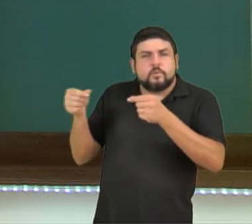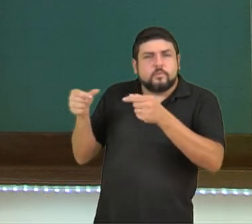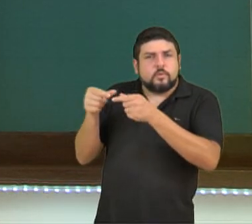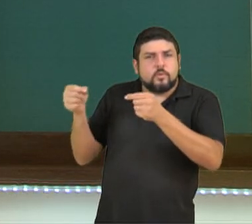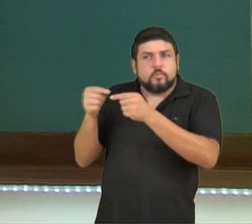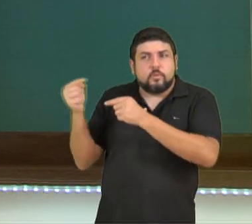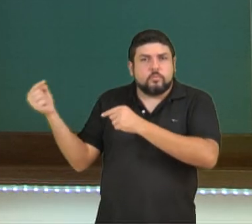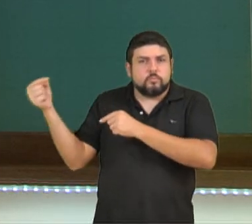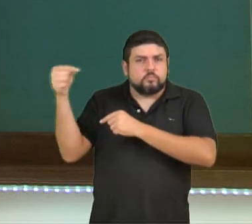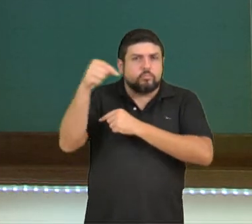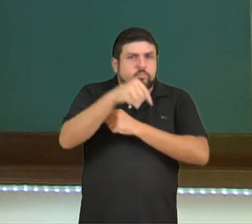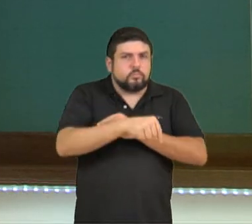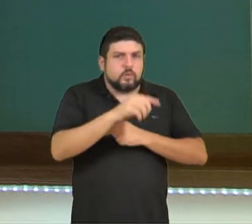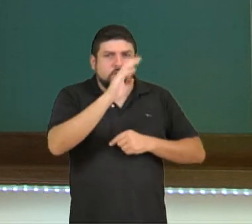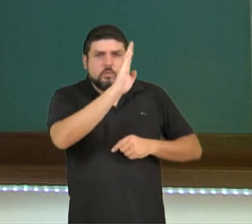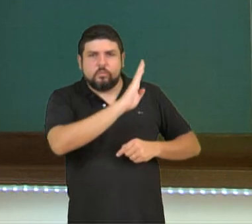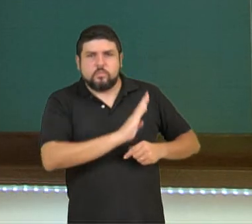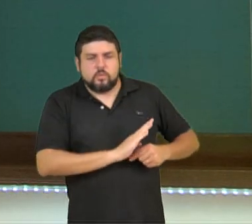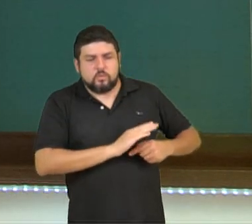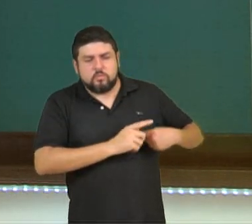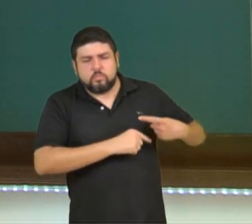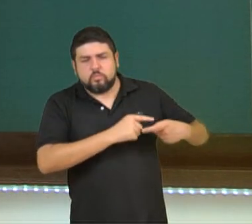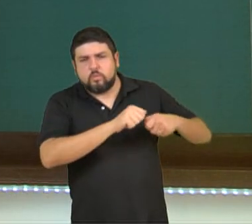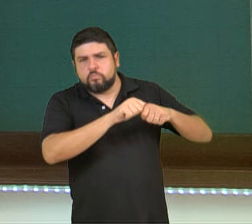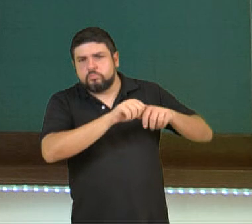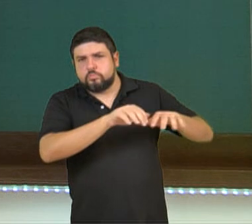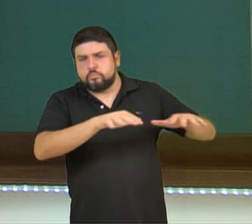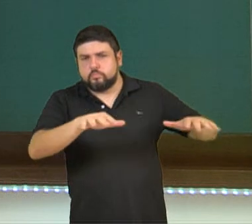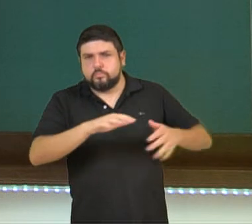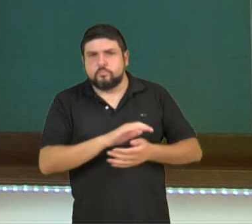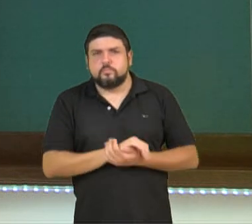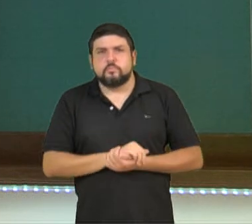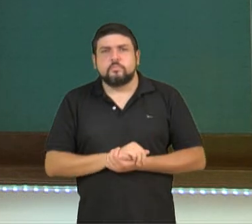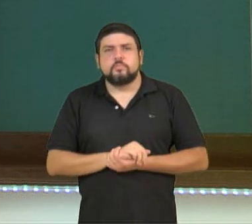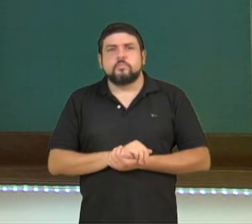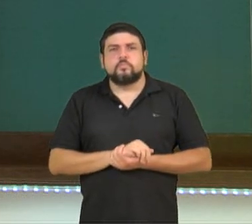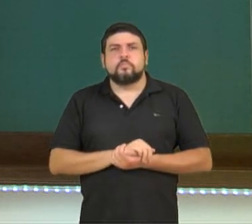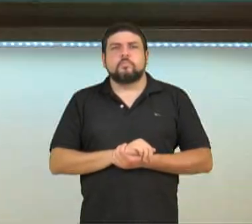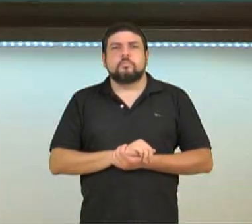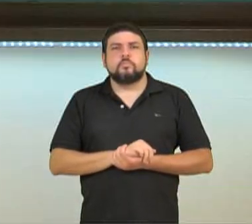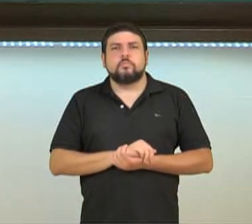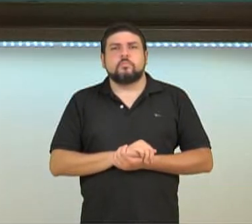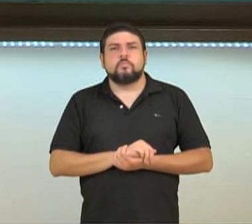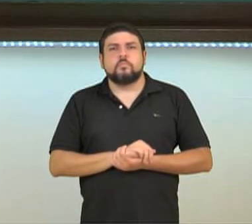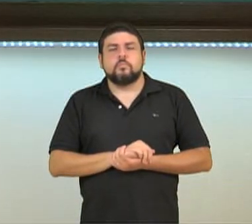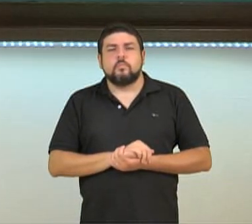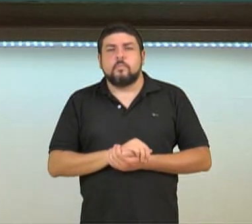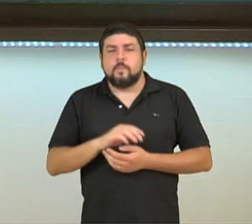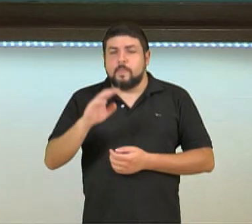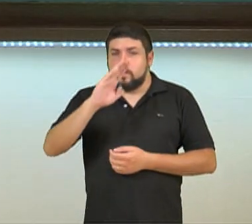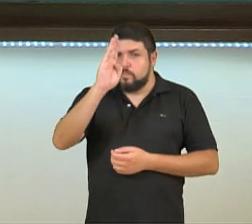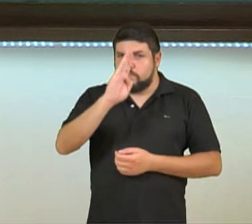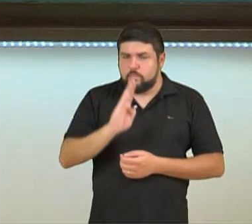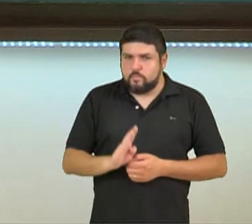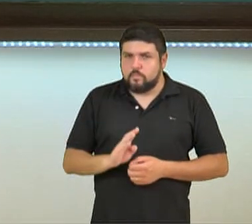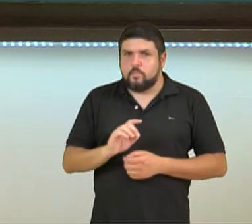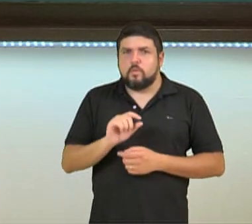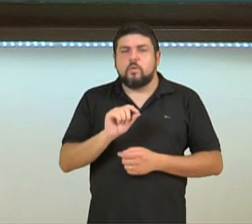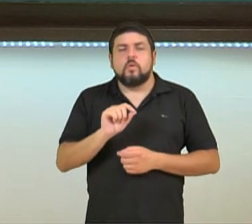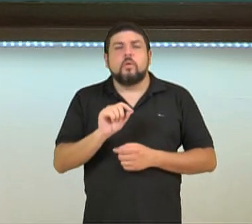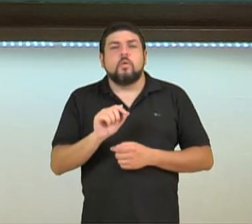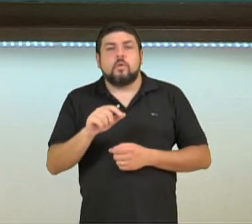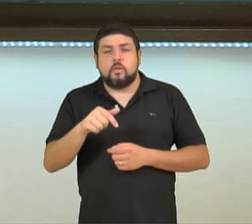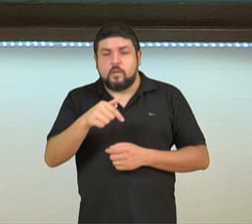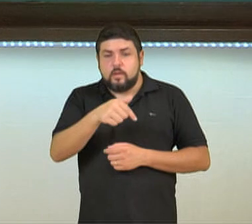incluíram, essa é uma das teorias, existem outras, a professora trouxe essa para vocês. No Brasil 77%, perdão,